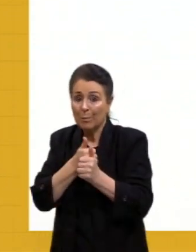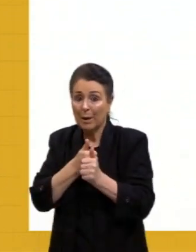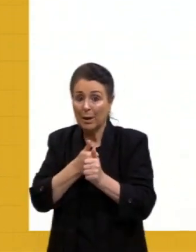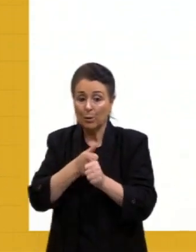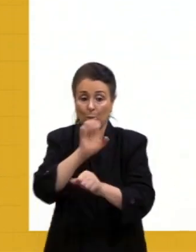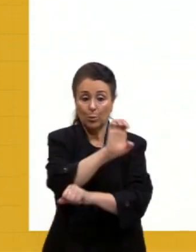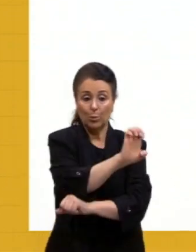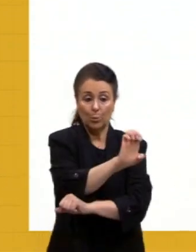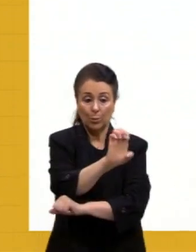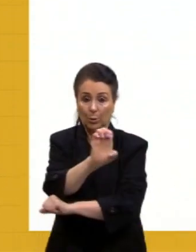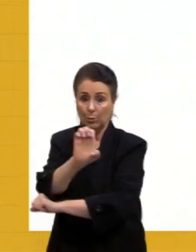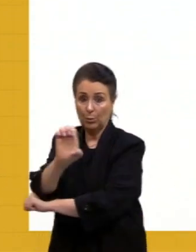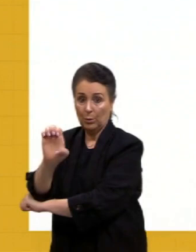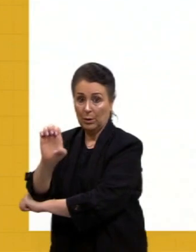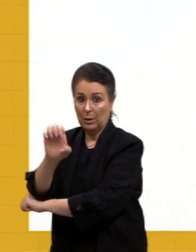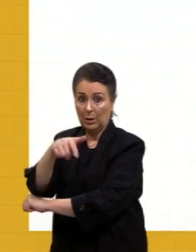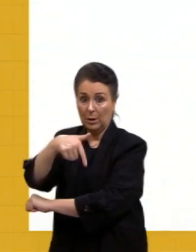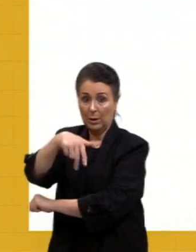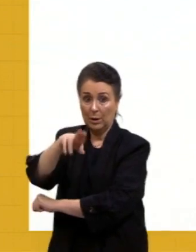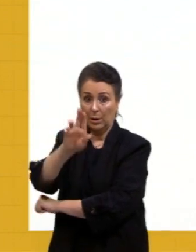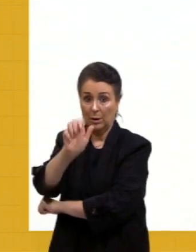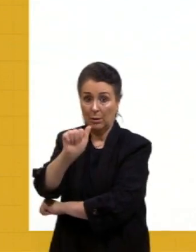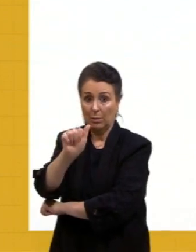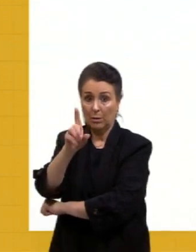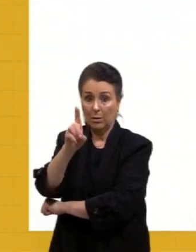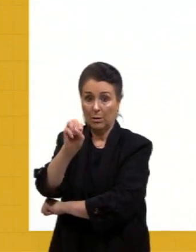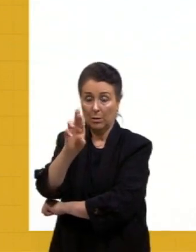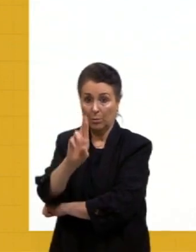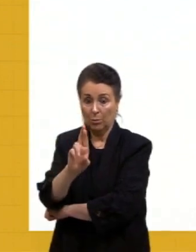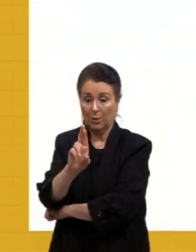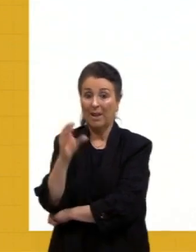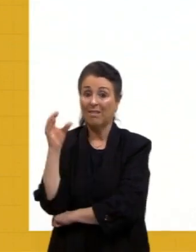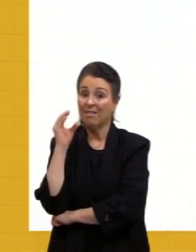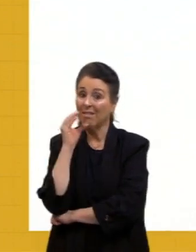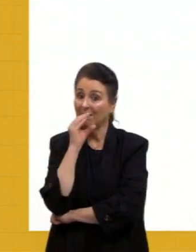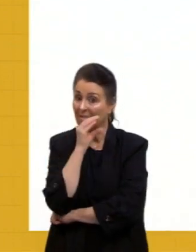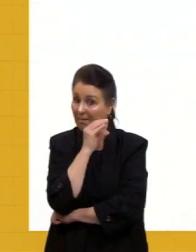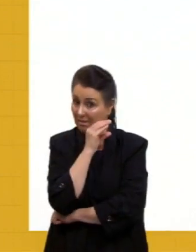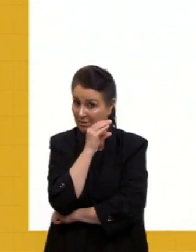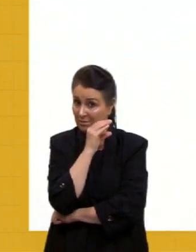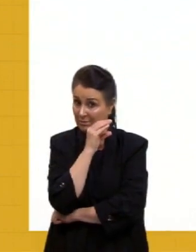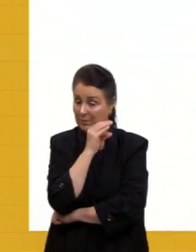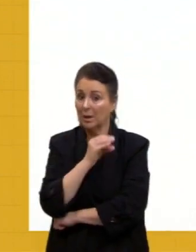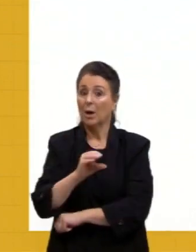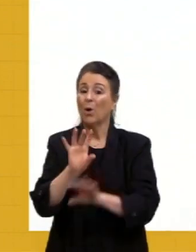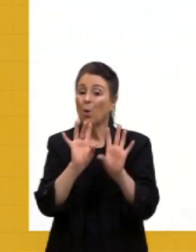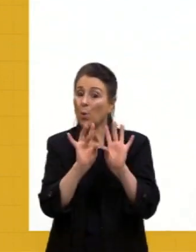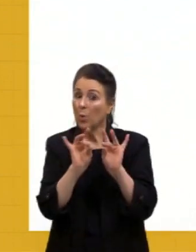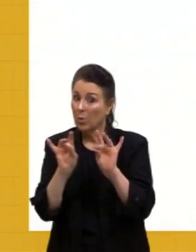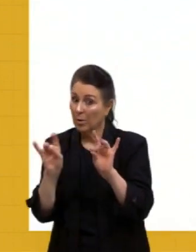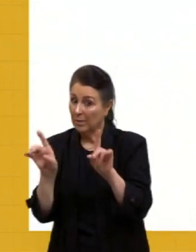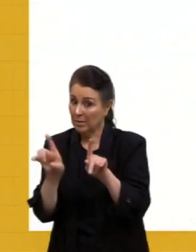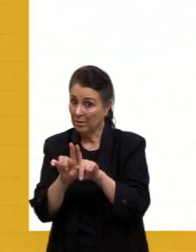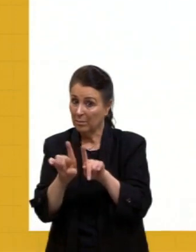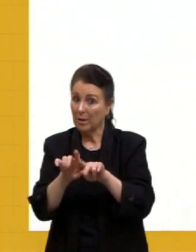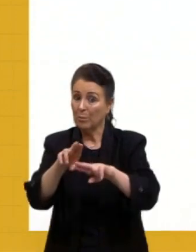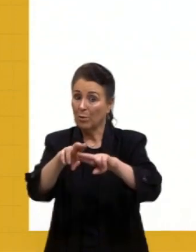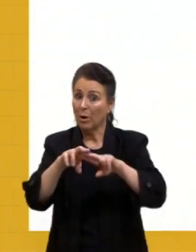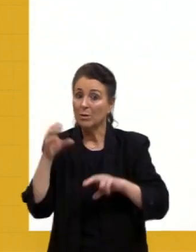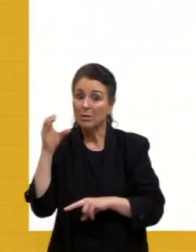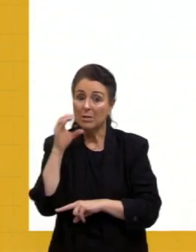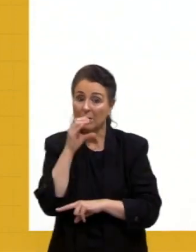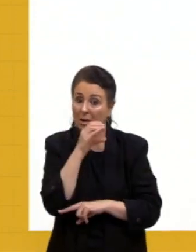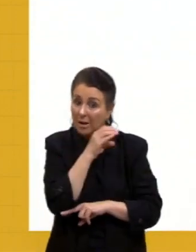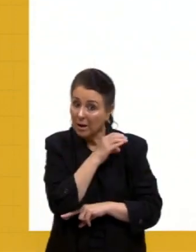mais quente vai ser. Vai ser uma massa de ar quente, possivelmente uma massa de ar úmida, porque se você tem mais calor, você tem mais